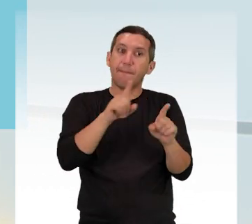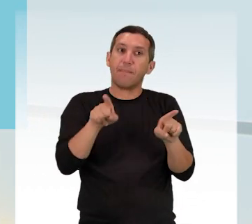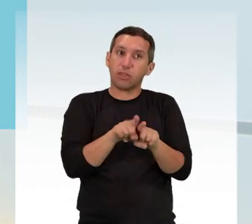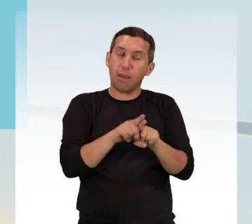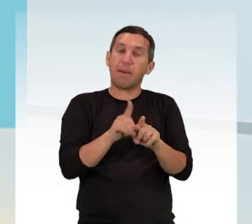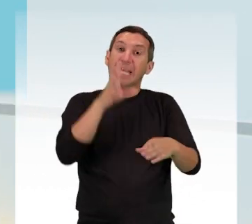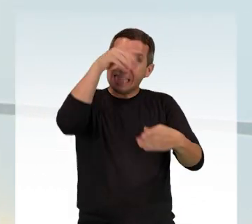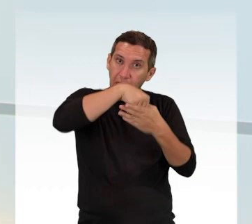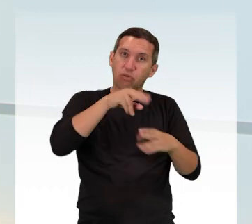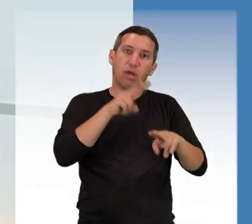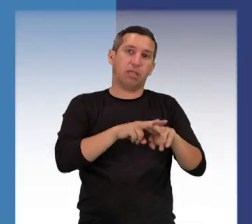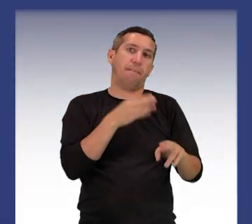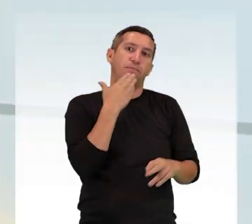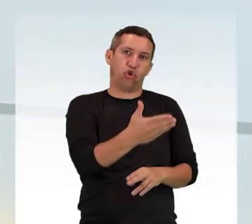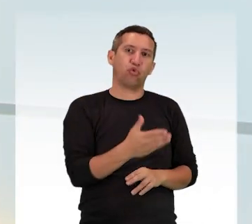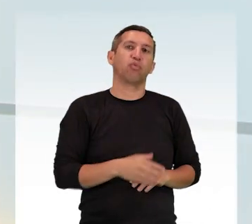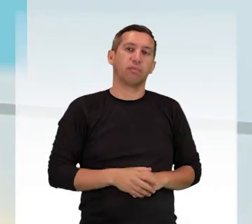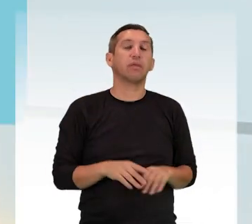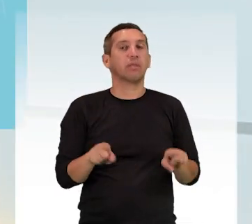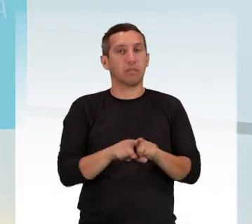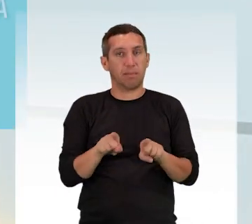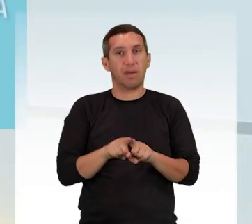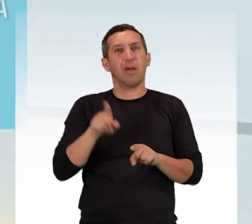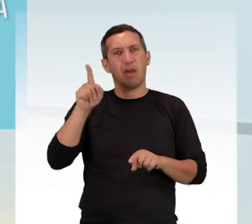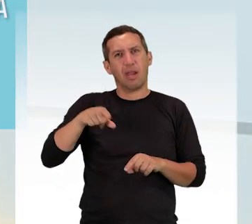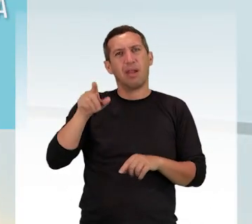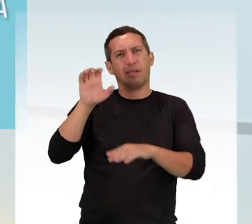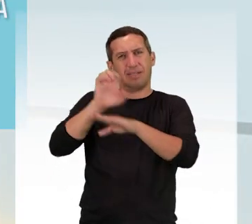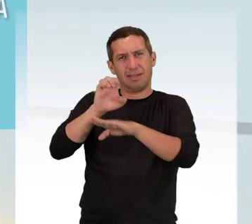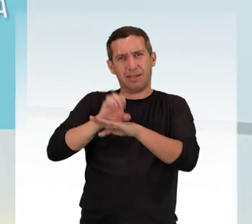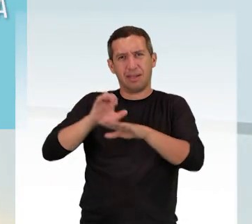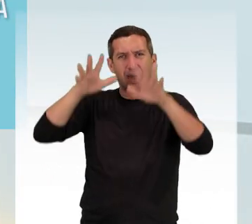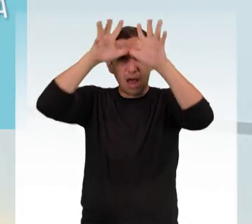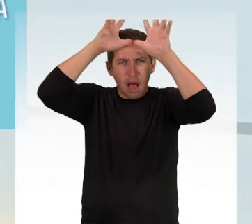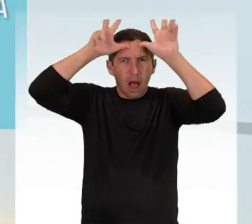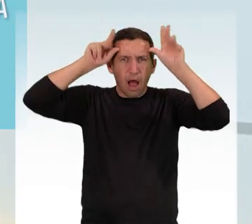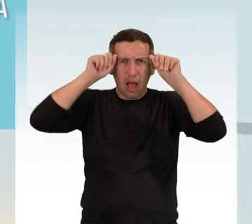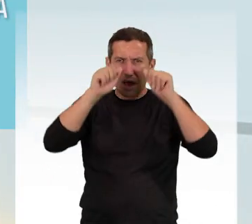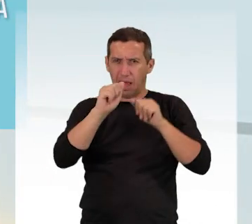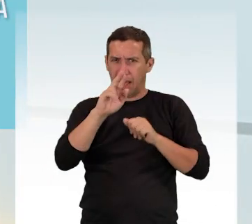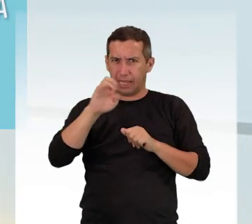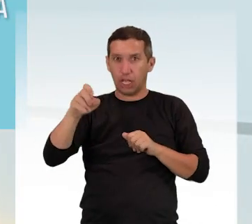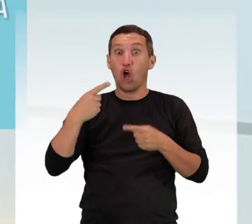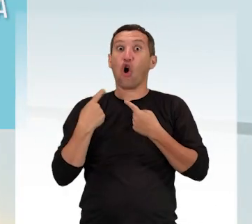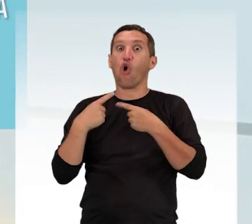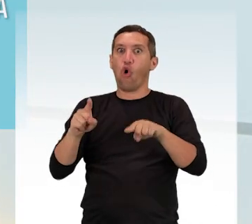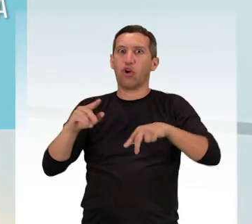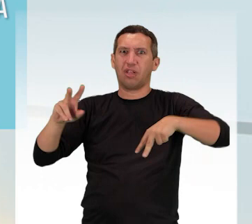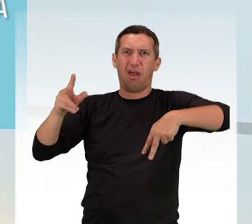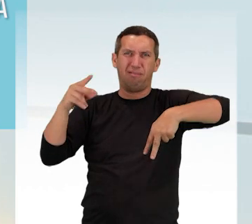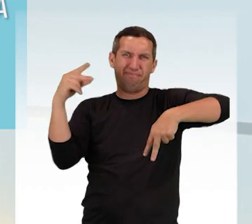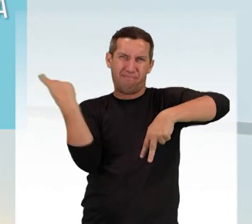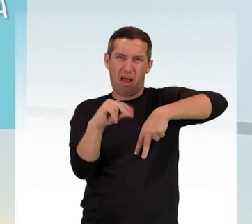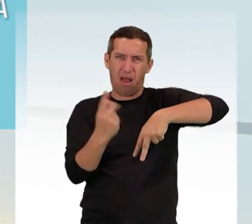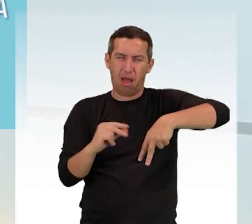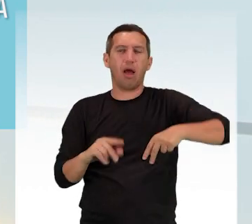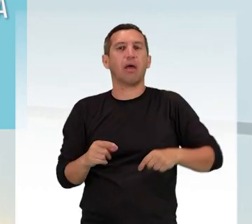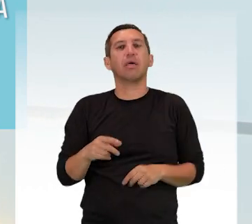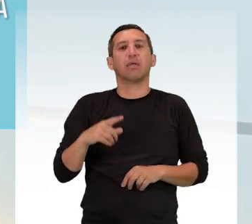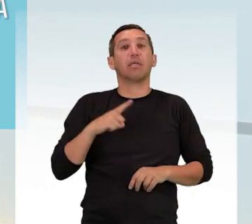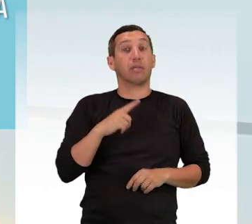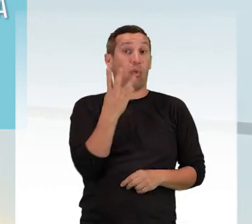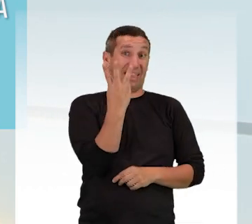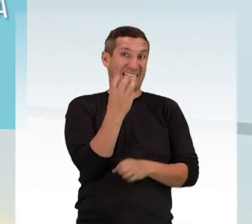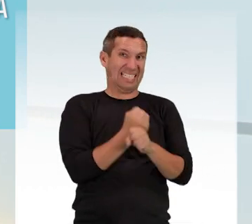como seu cumprimento em regime fechado. O governo do Acre instalou o mecanismo estadual de prevenção e combate à tortura. A efetivação